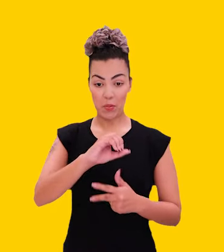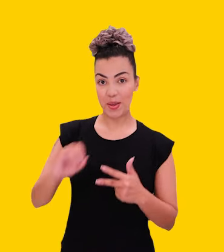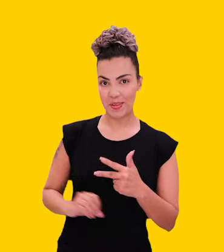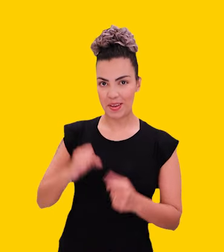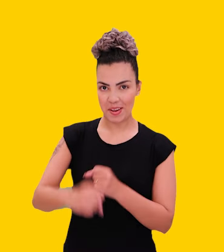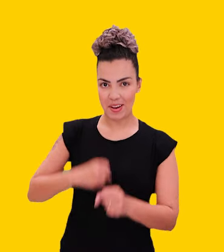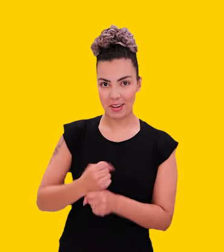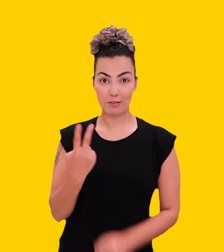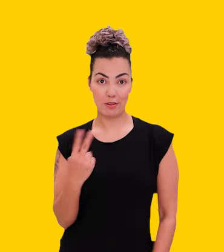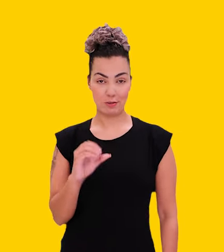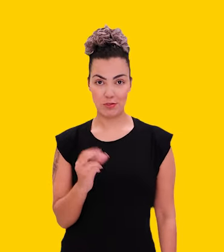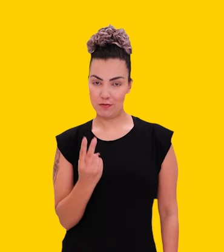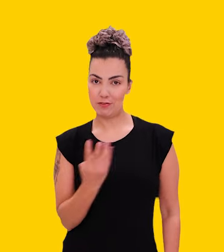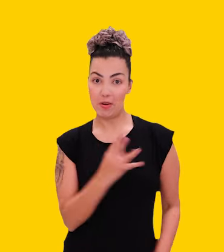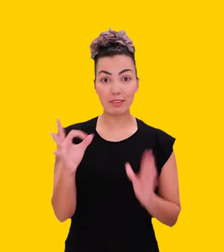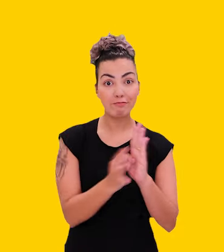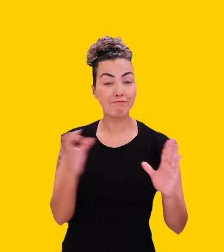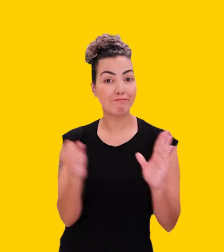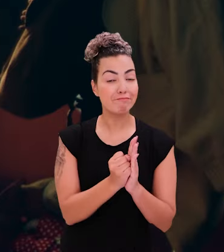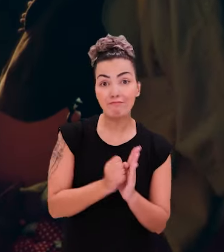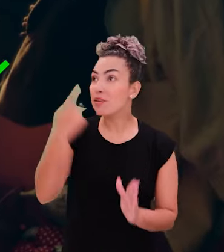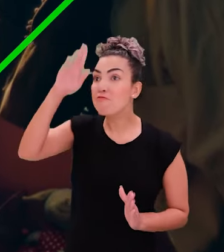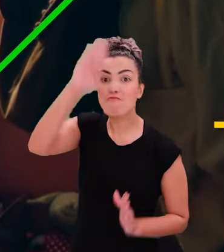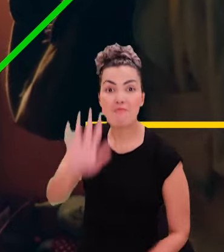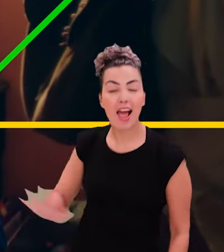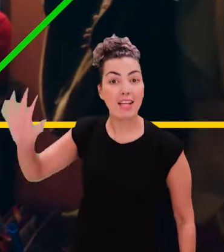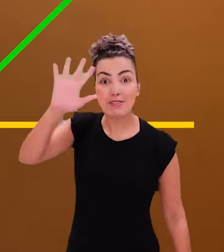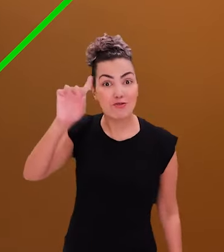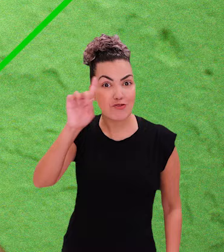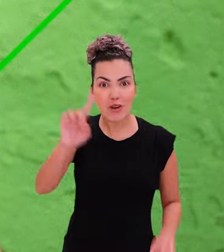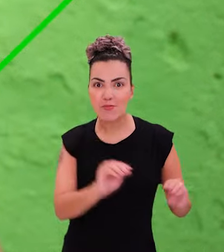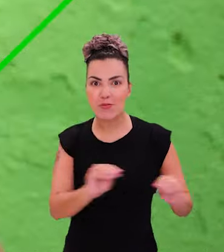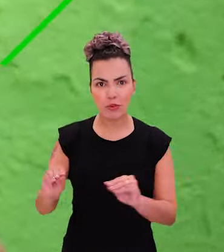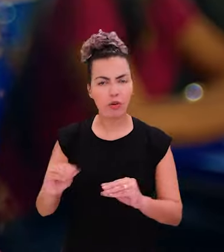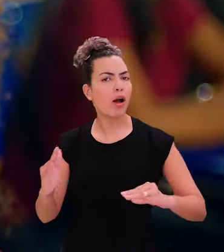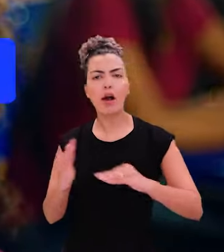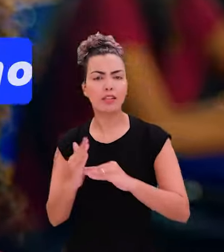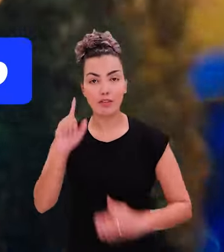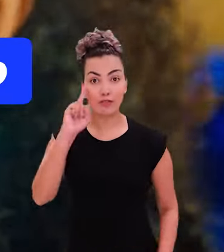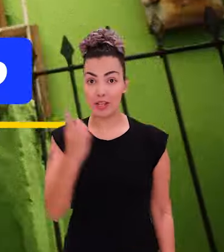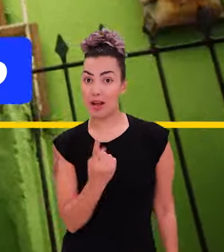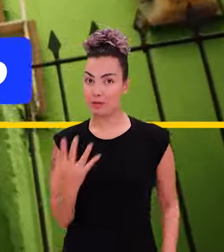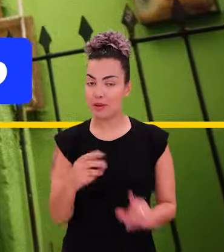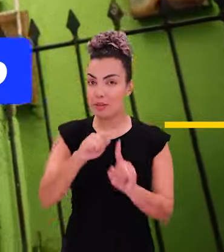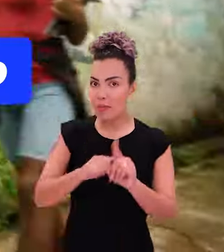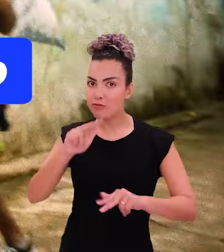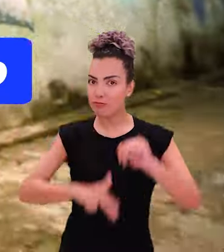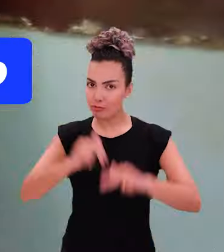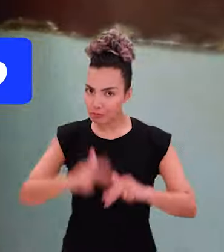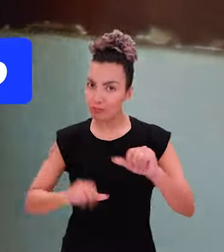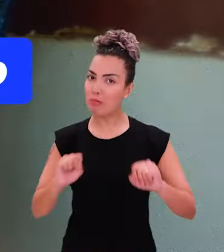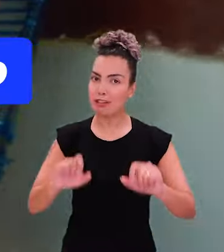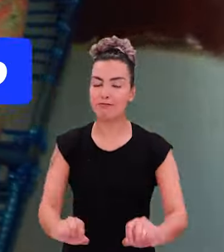As inscrições do Enem 2024 foram prorrogadas para os estudantes de todo o Brasil. Agora você tem até o dia 14 de junho para